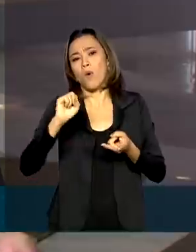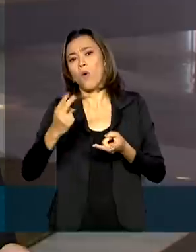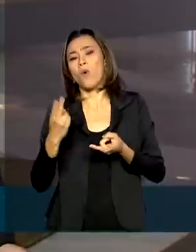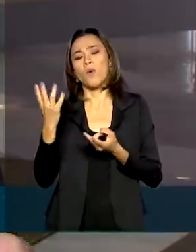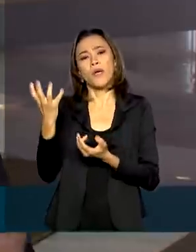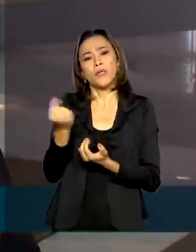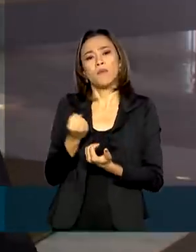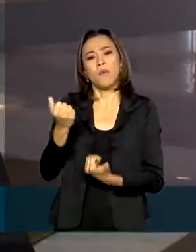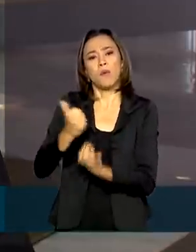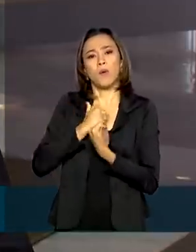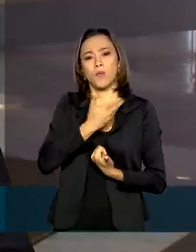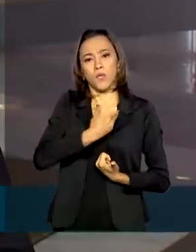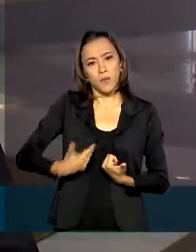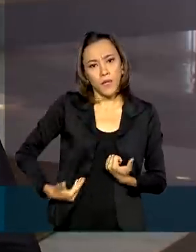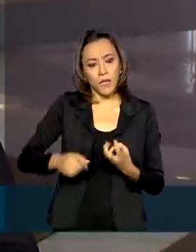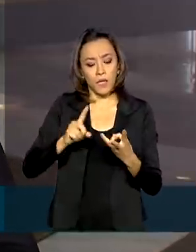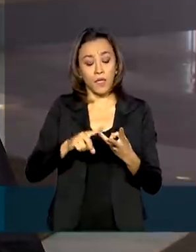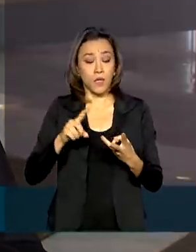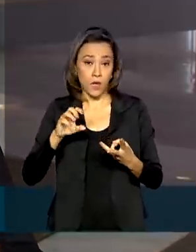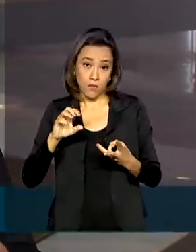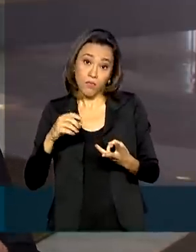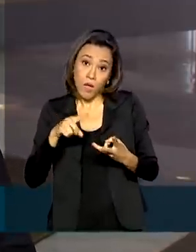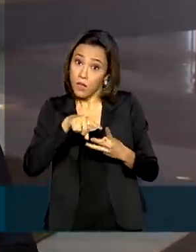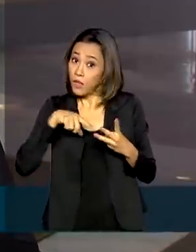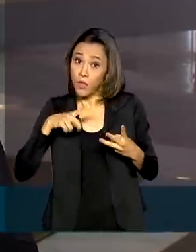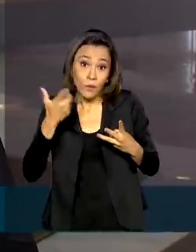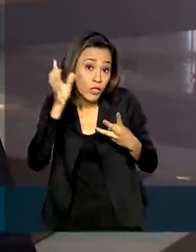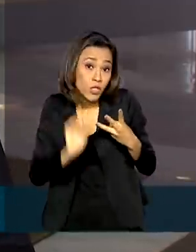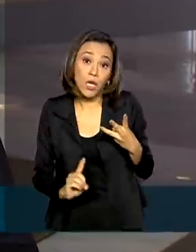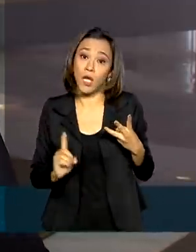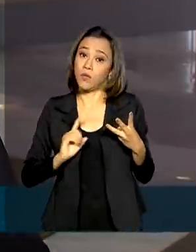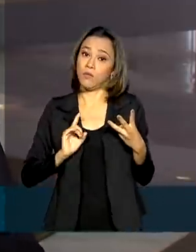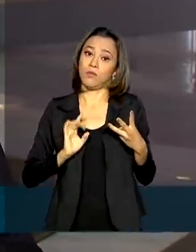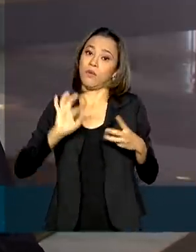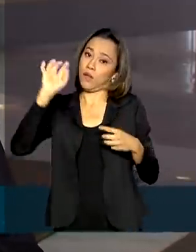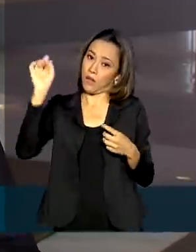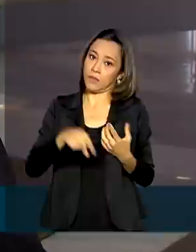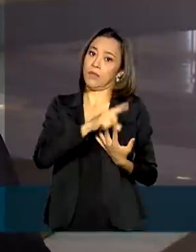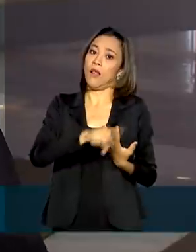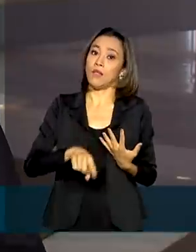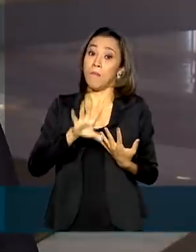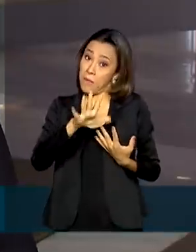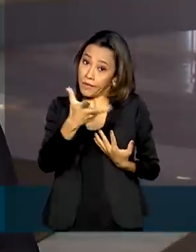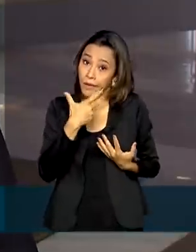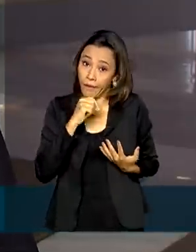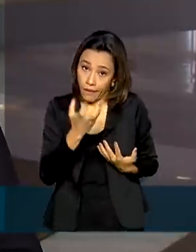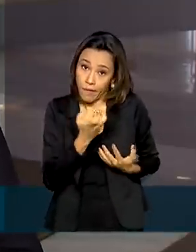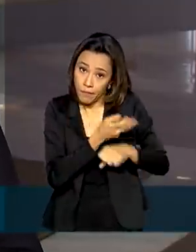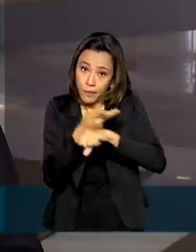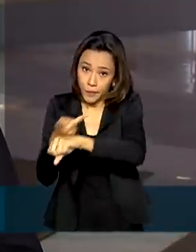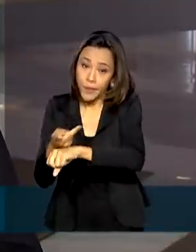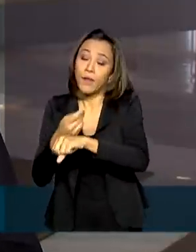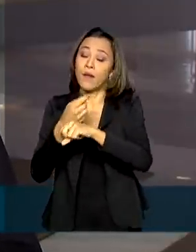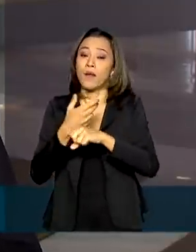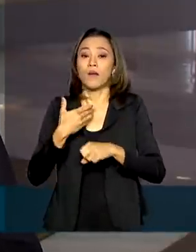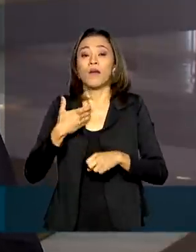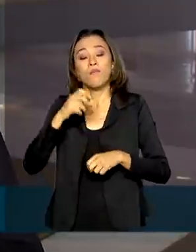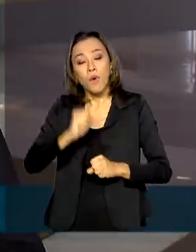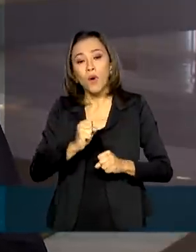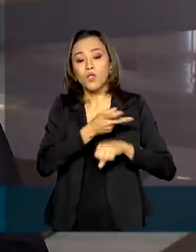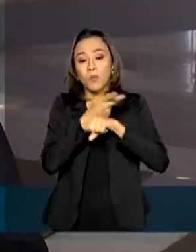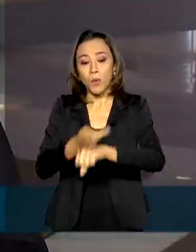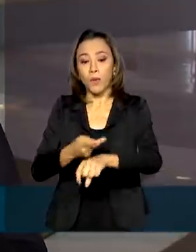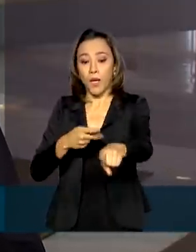previdenciário ou assistencial, já não tem direito a parcela e ela é cancelada. Mas quem quiser recorrer tem até hoje para procurar o site da